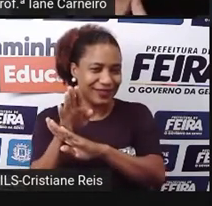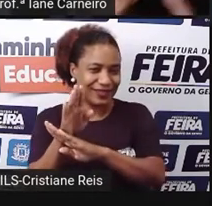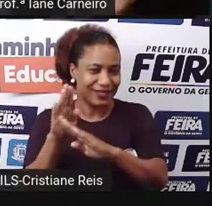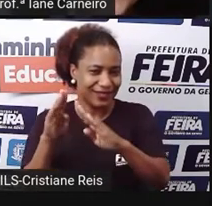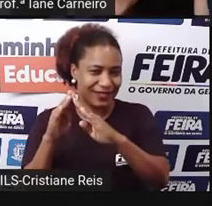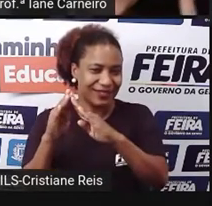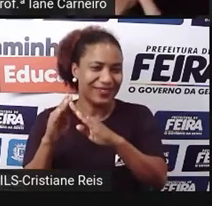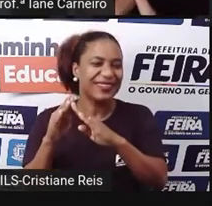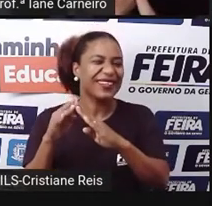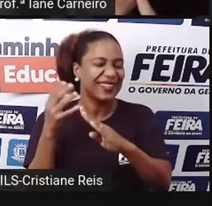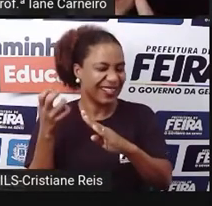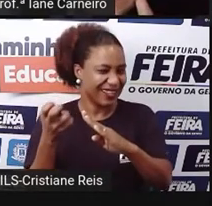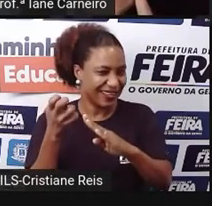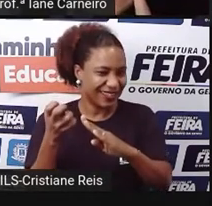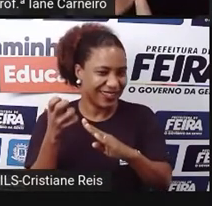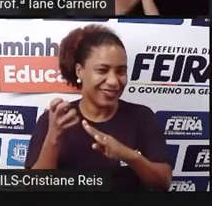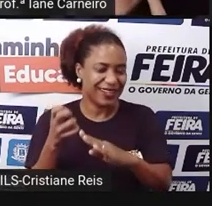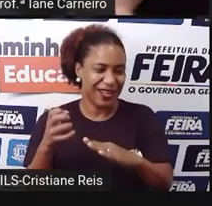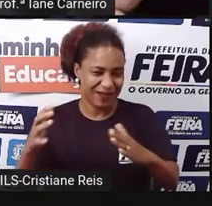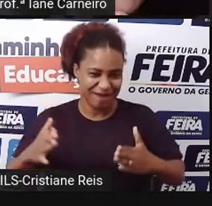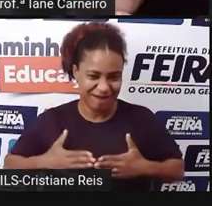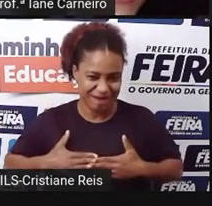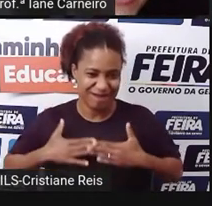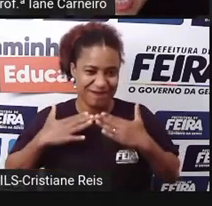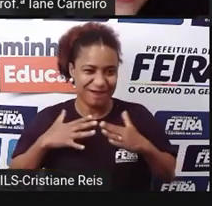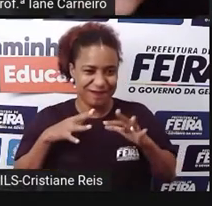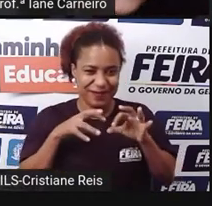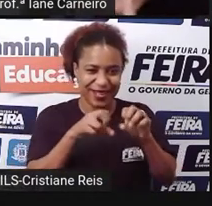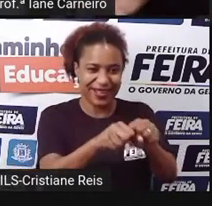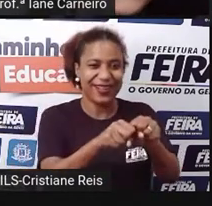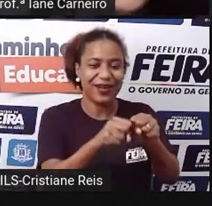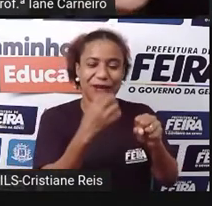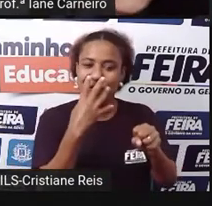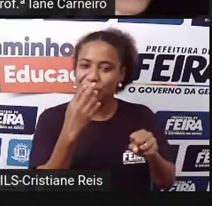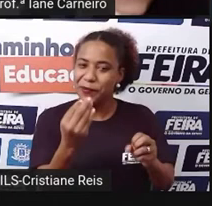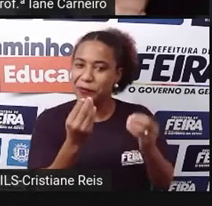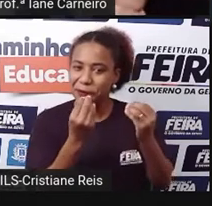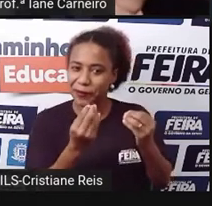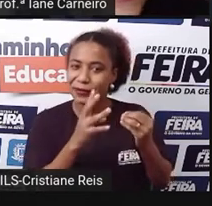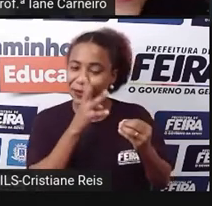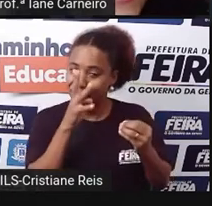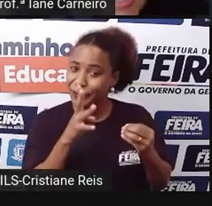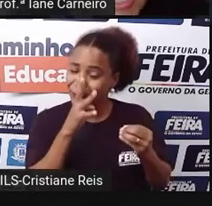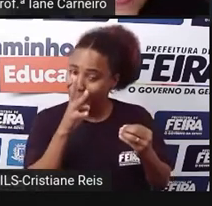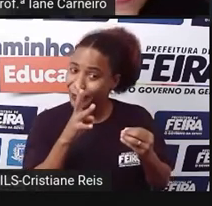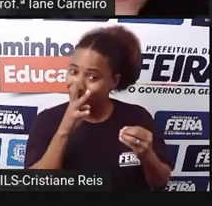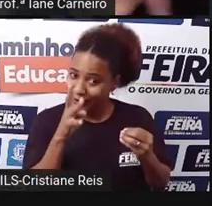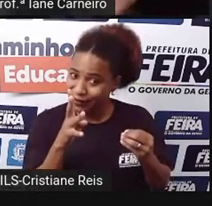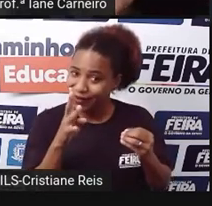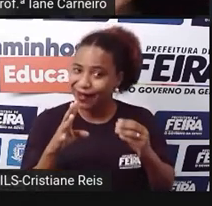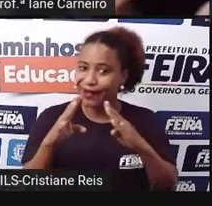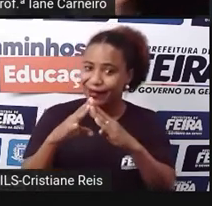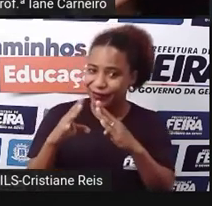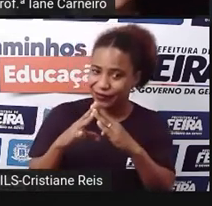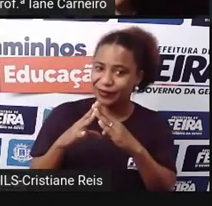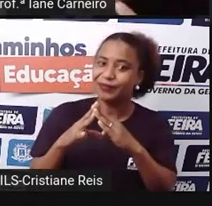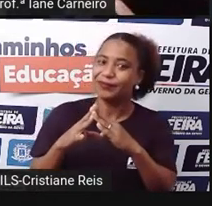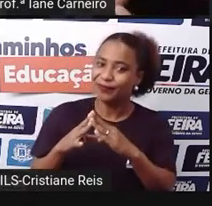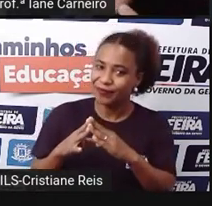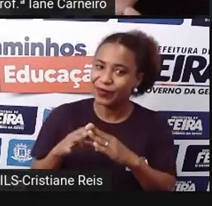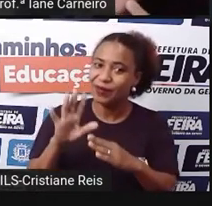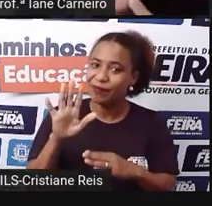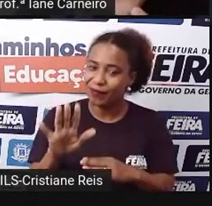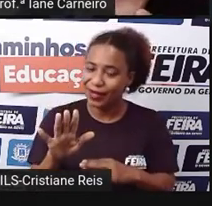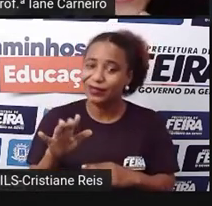outros e fazer o que ele fez. É bem verdade que eu entro escondido nas casas, mas nunca